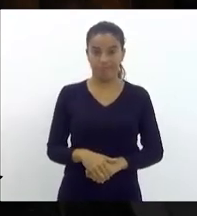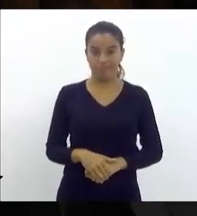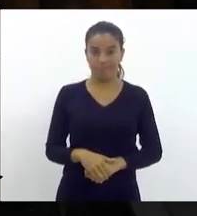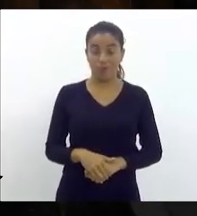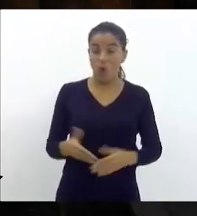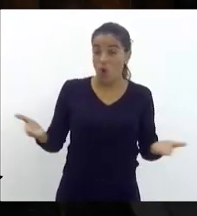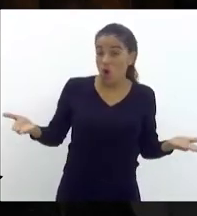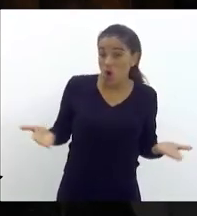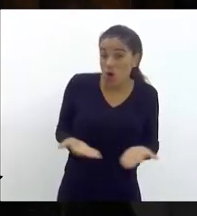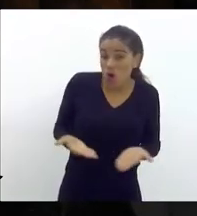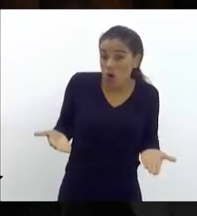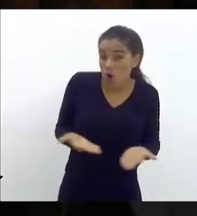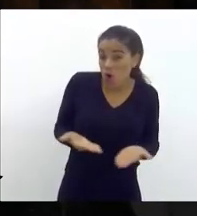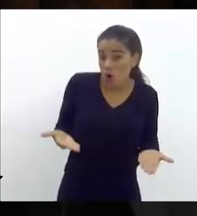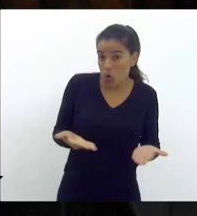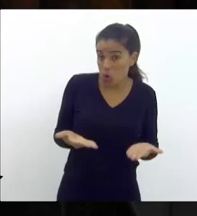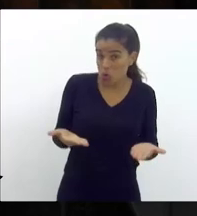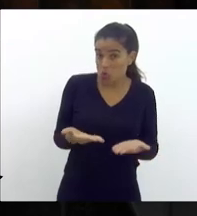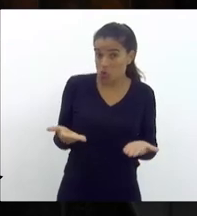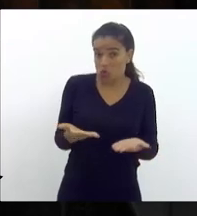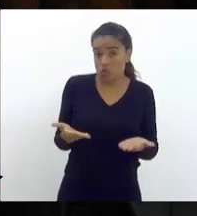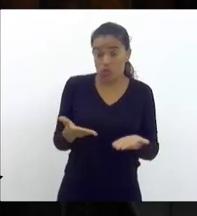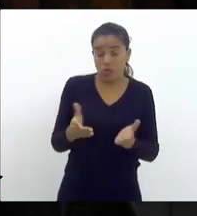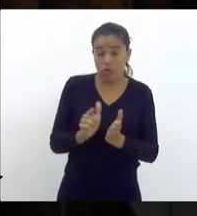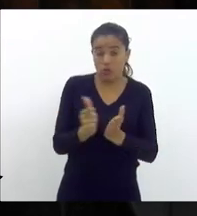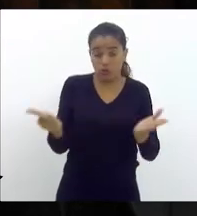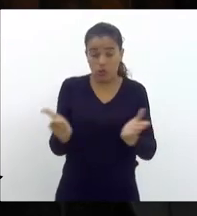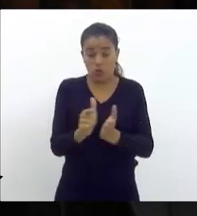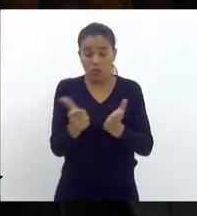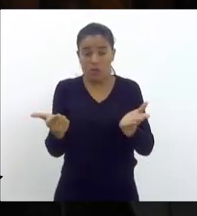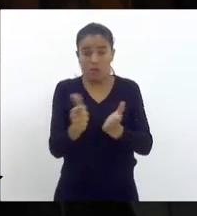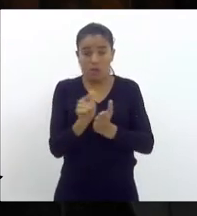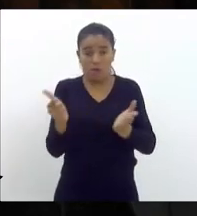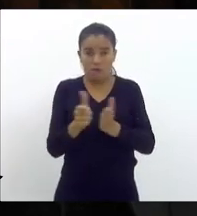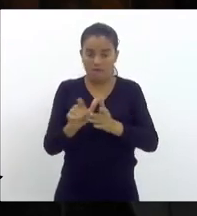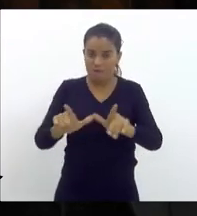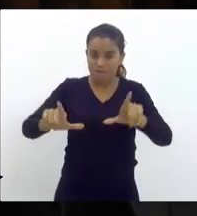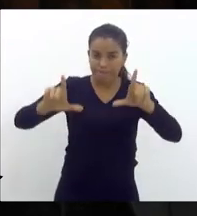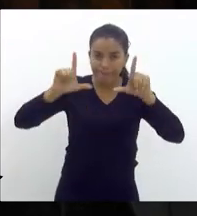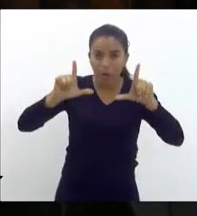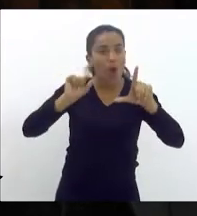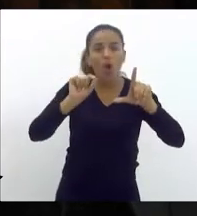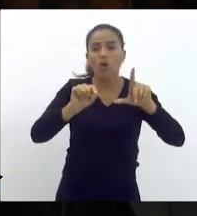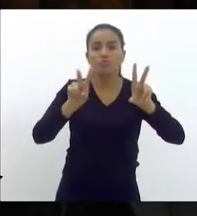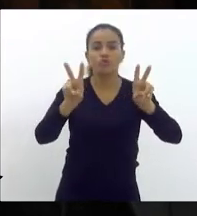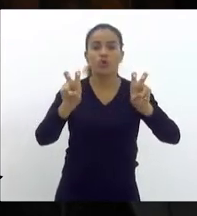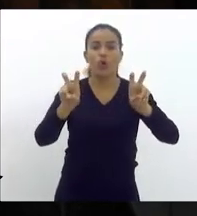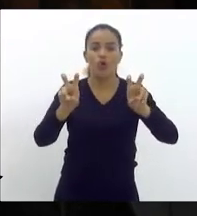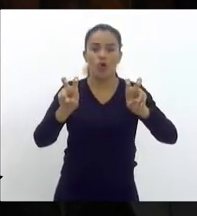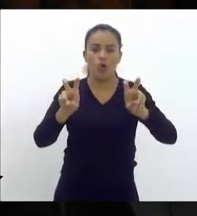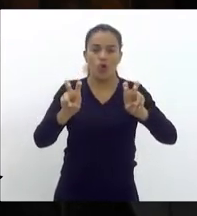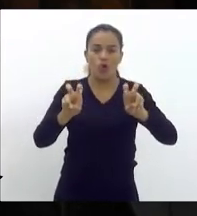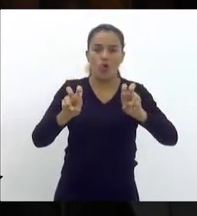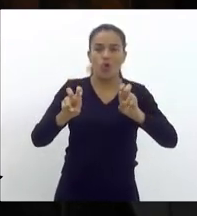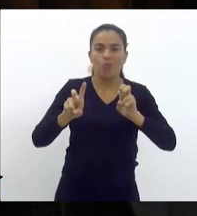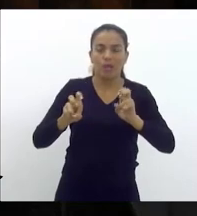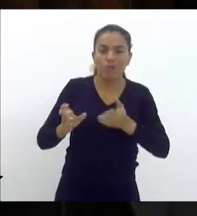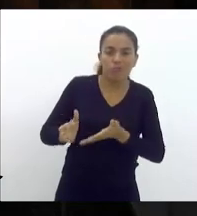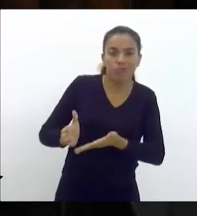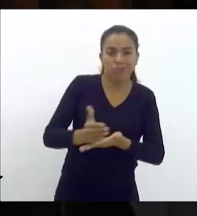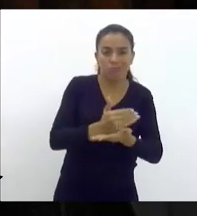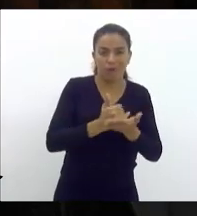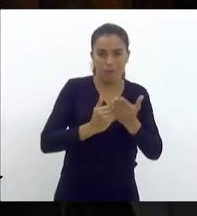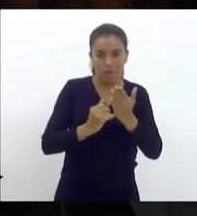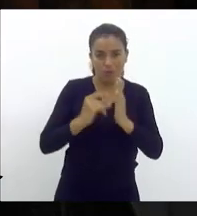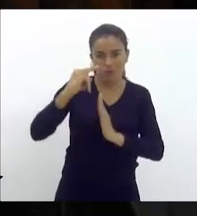hoje, matéria central dos jornais é o arcabouço fiscal. houve no